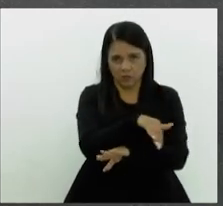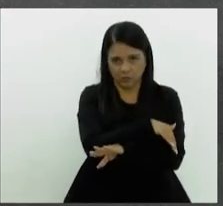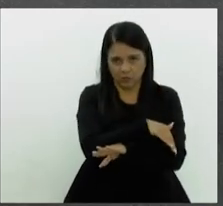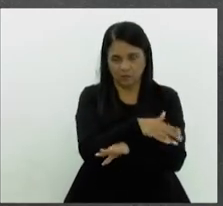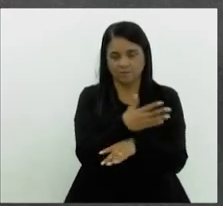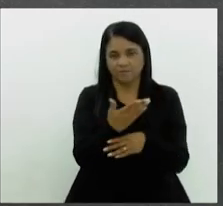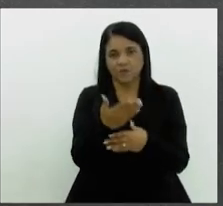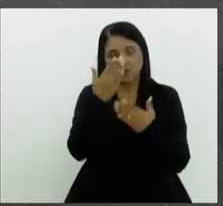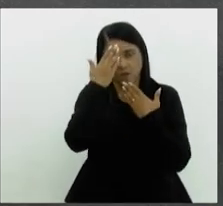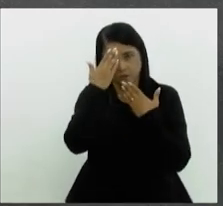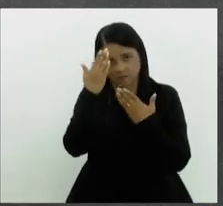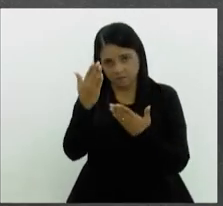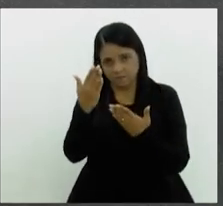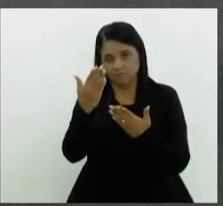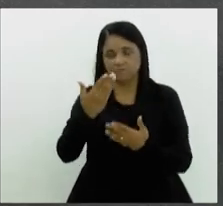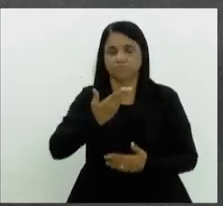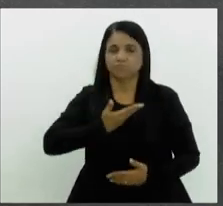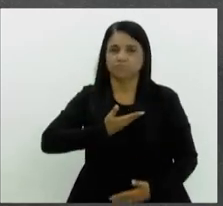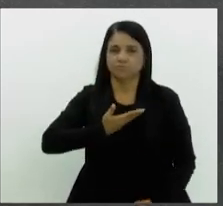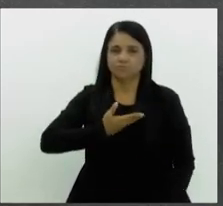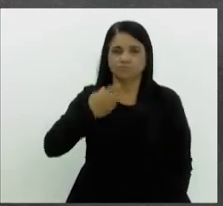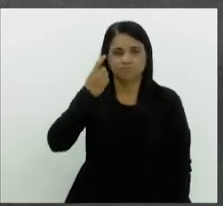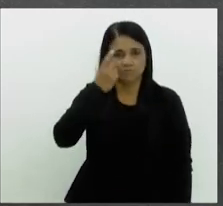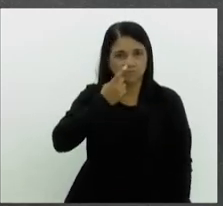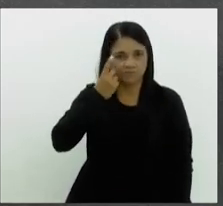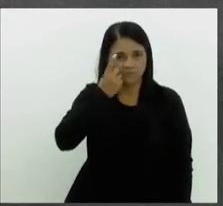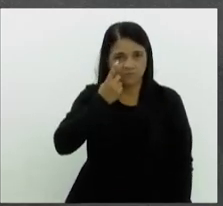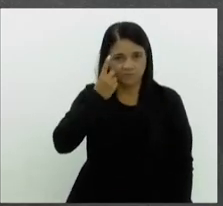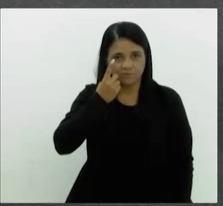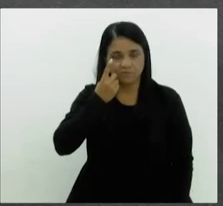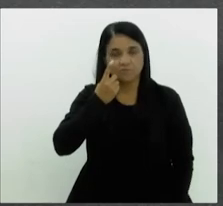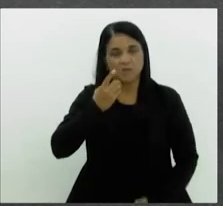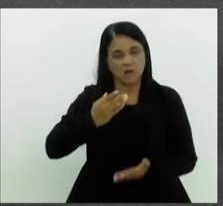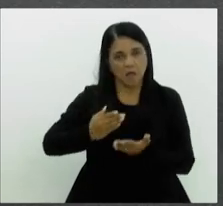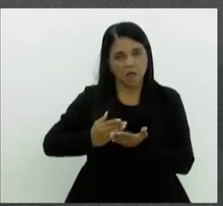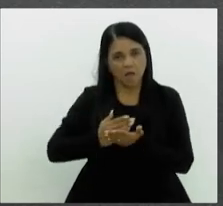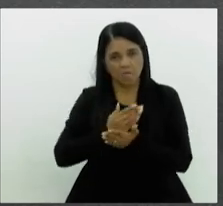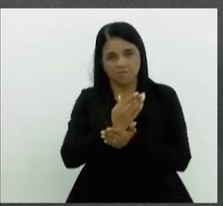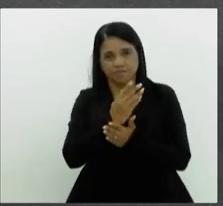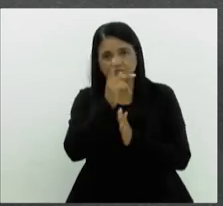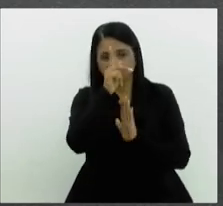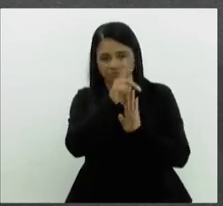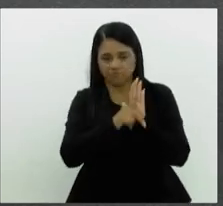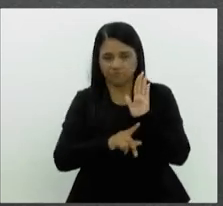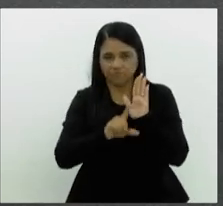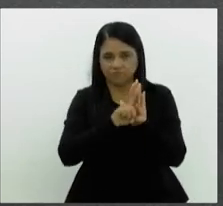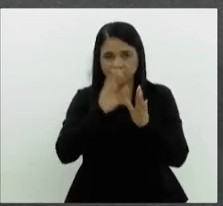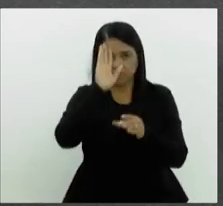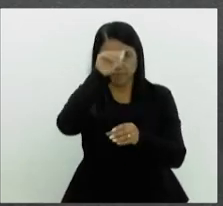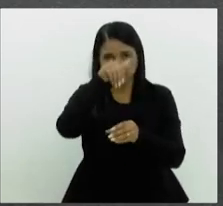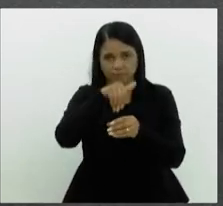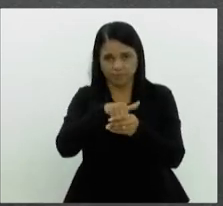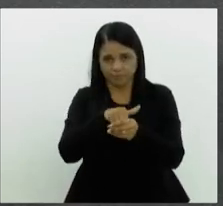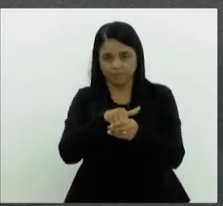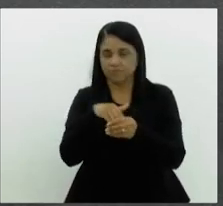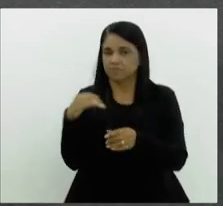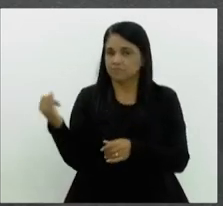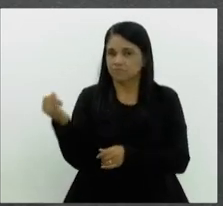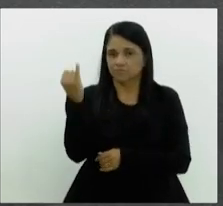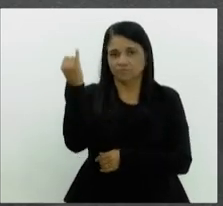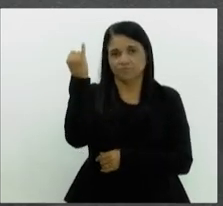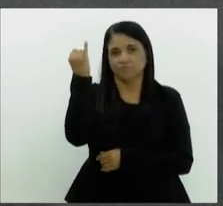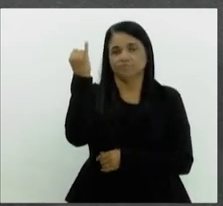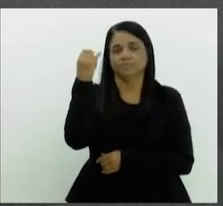eu agradeço aos meus nobres colegas pela aprovação aqui hoje desta importante